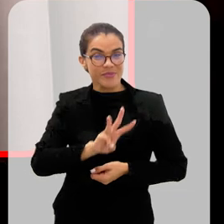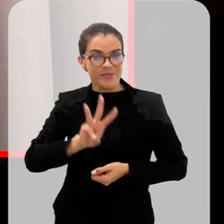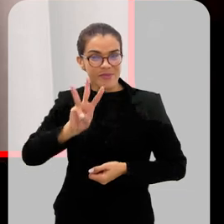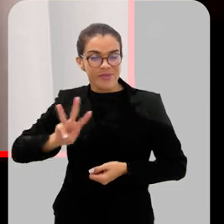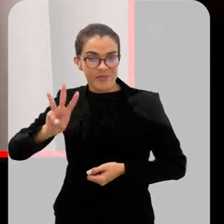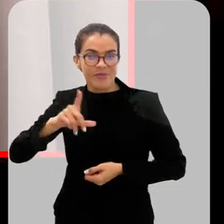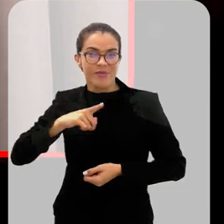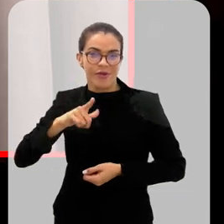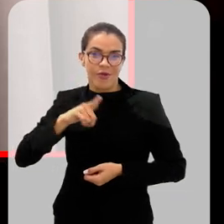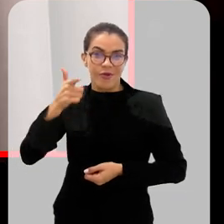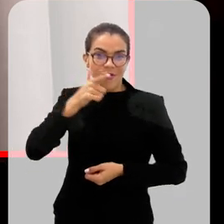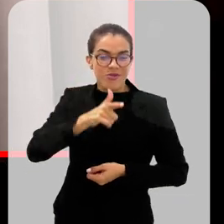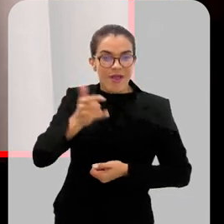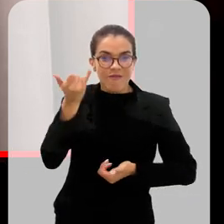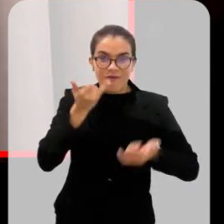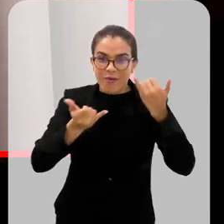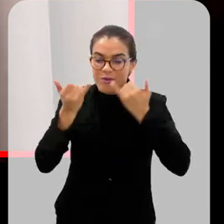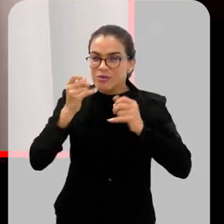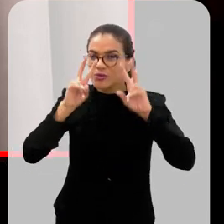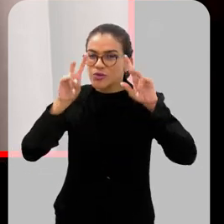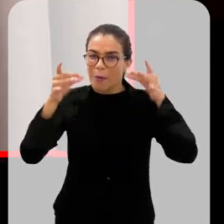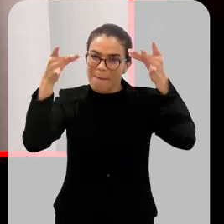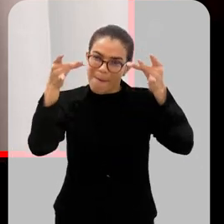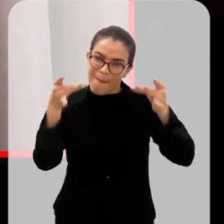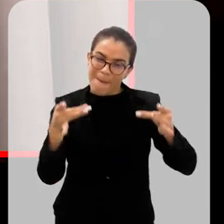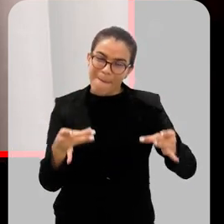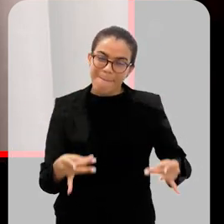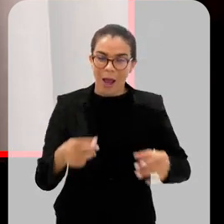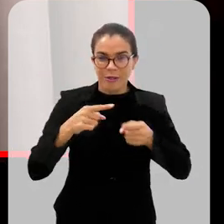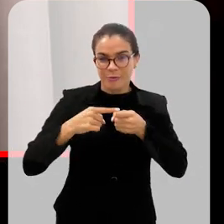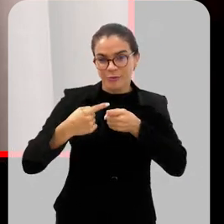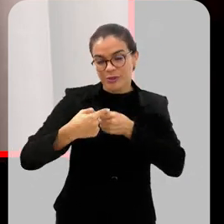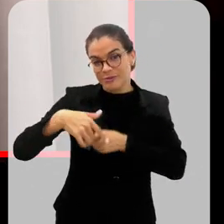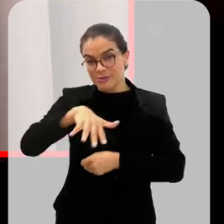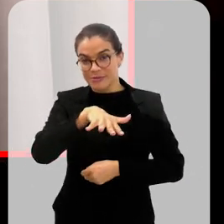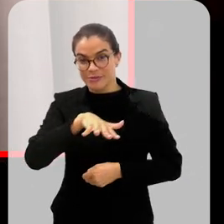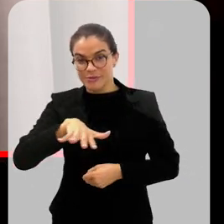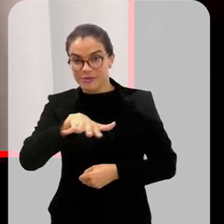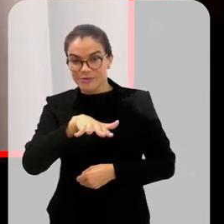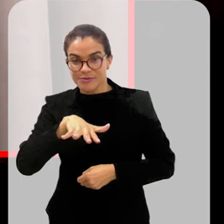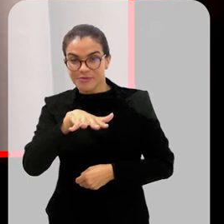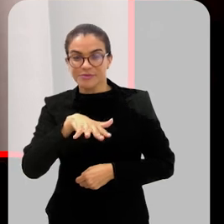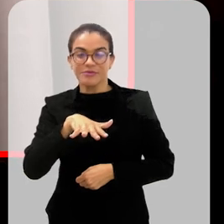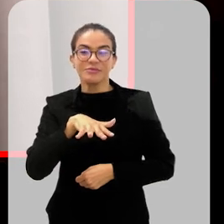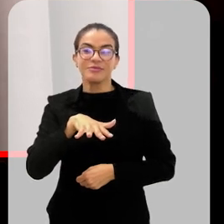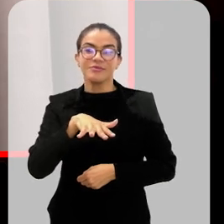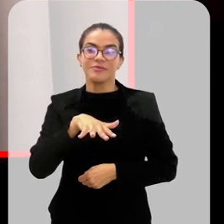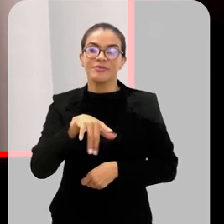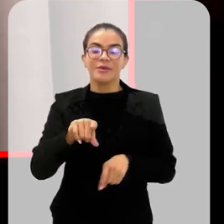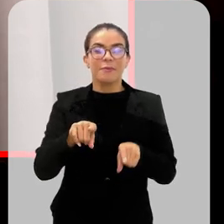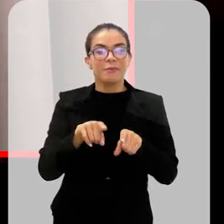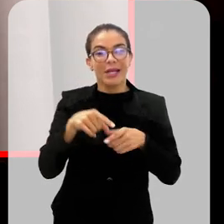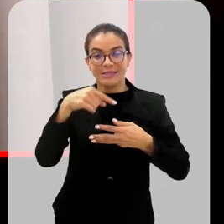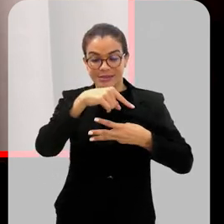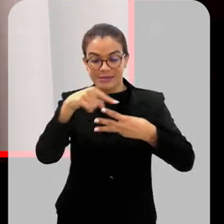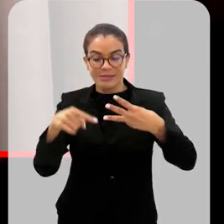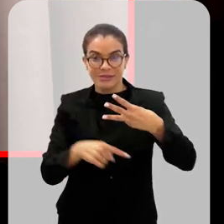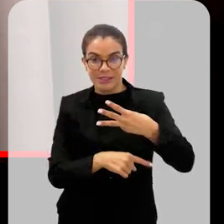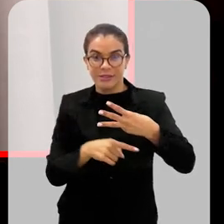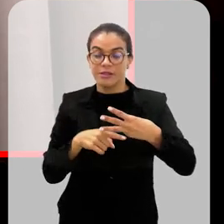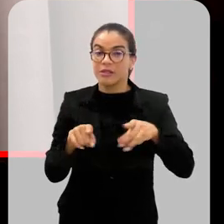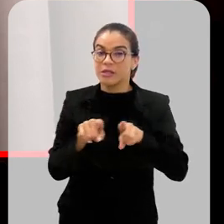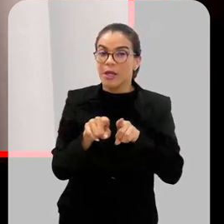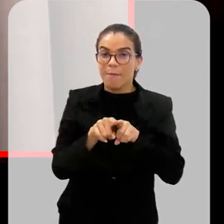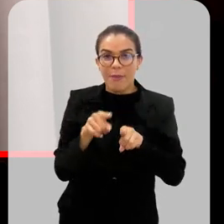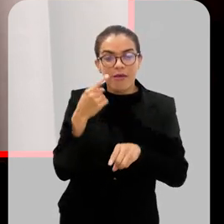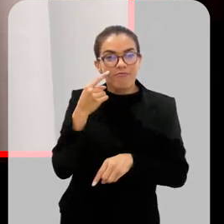site, as pessoas vão ter acesso à informação detalhada do seu município, da situação de risco do seu município para essas três